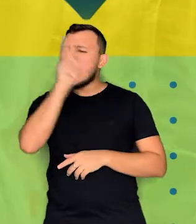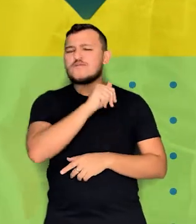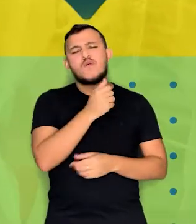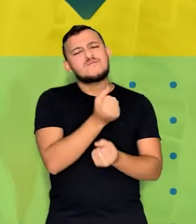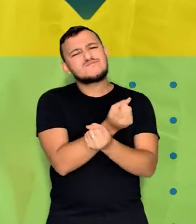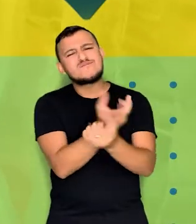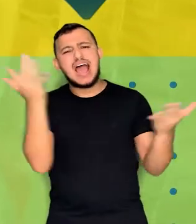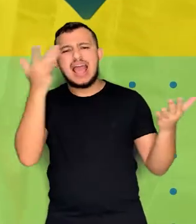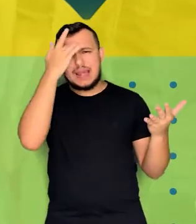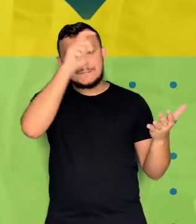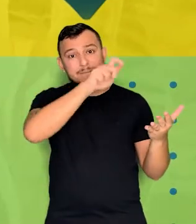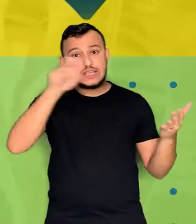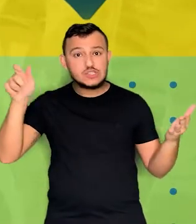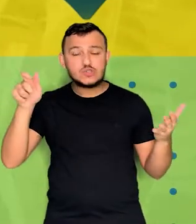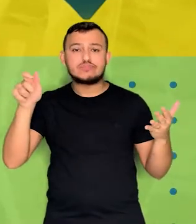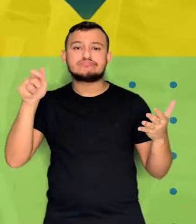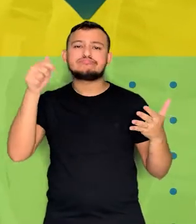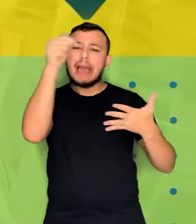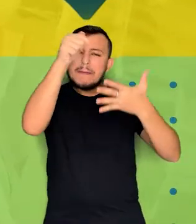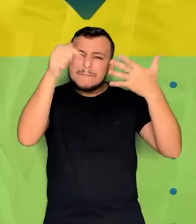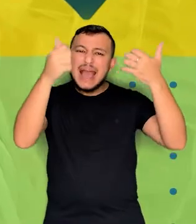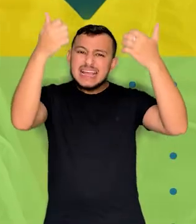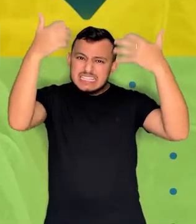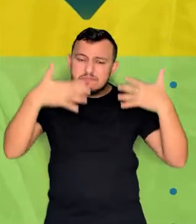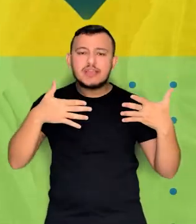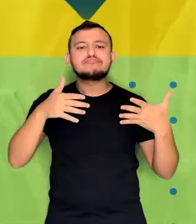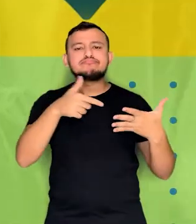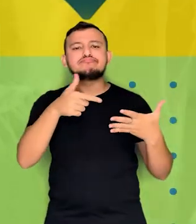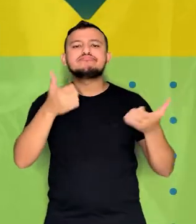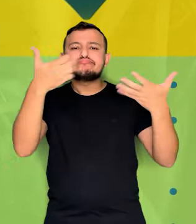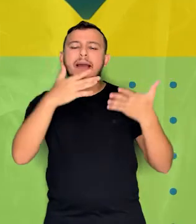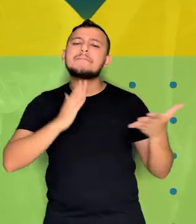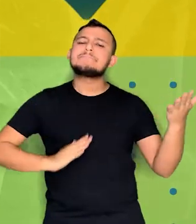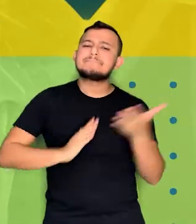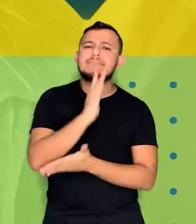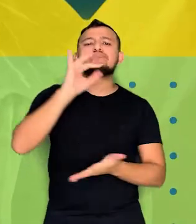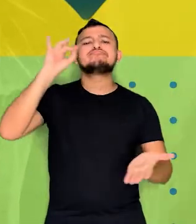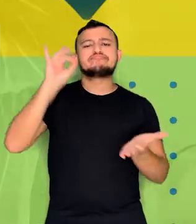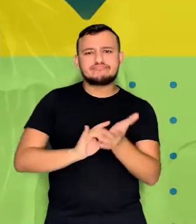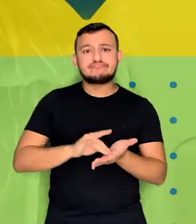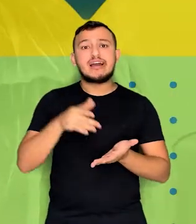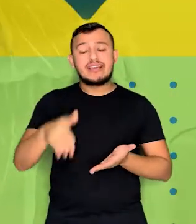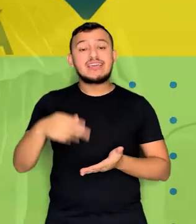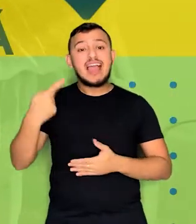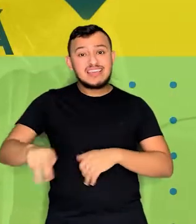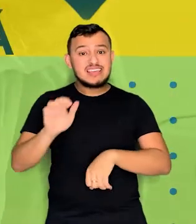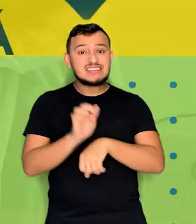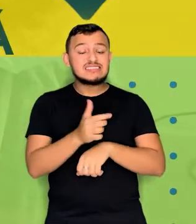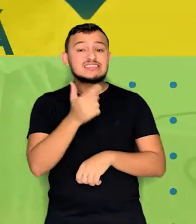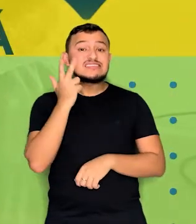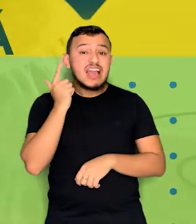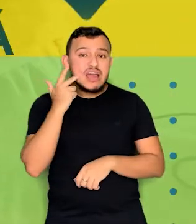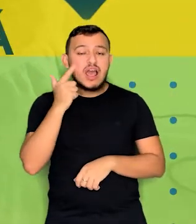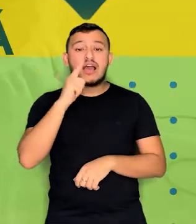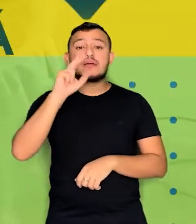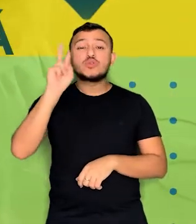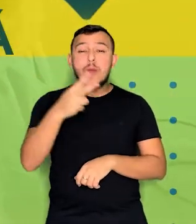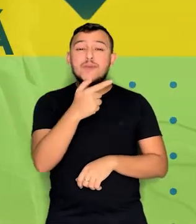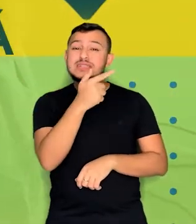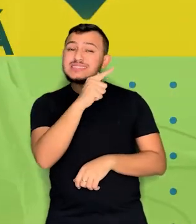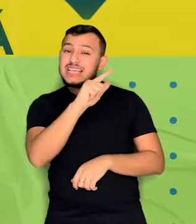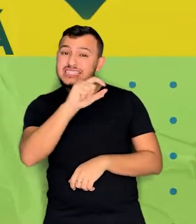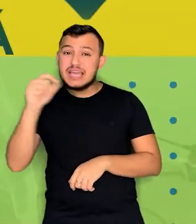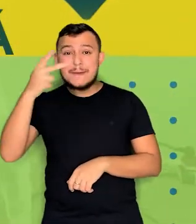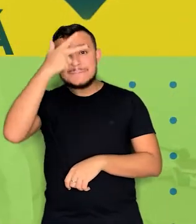muitas vidas. Vários dados comprovam a eficácia. Só no Ceará foram mais de 2.700 pacientes